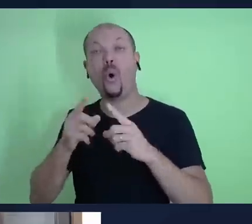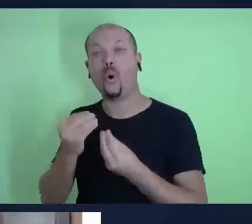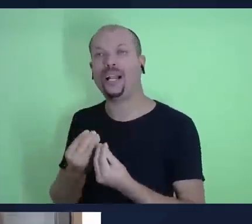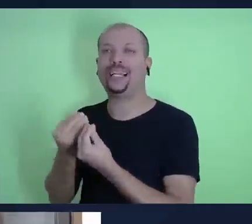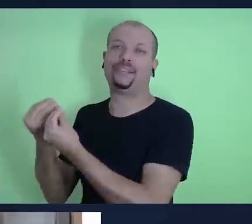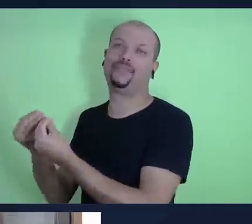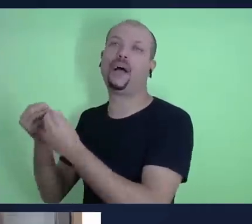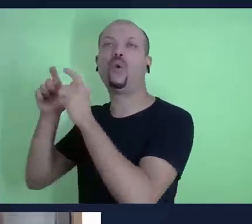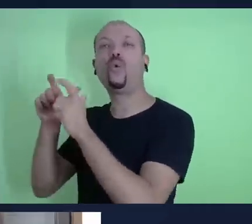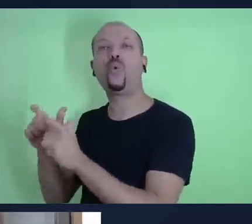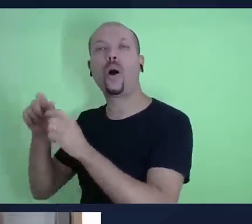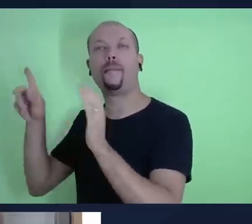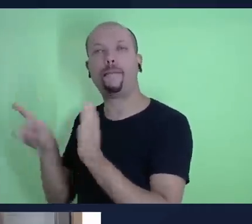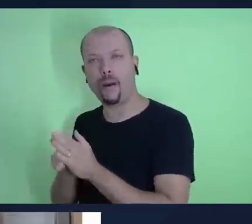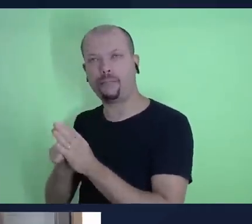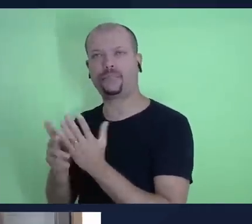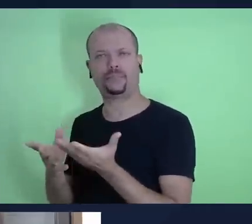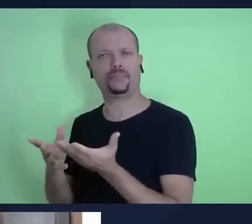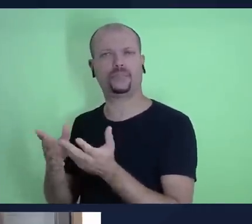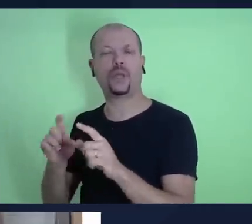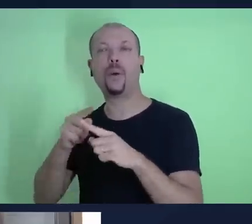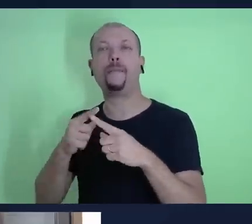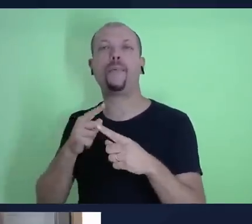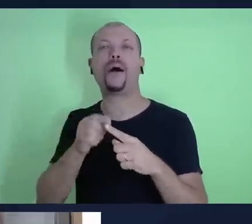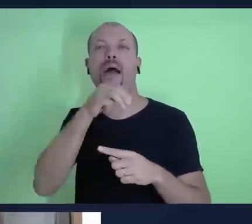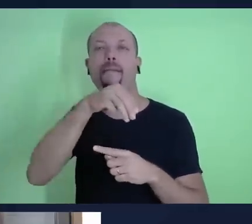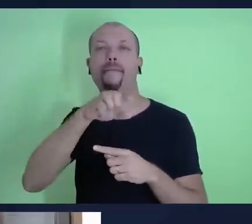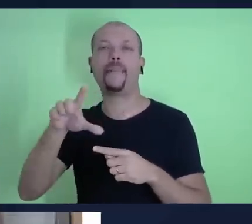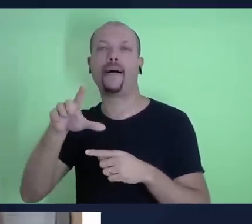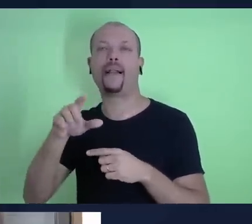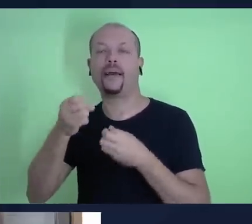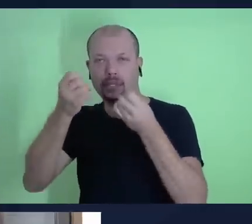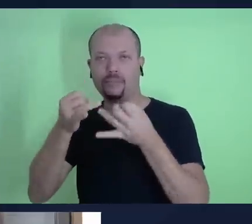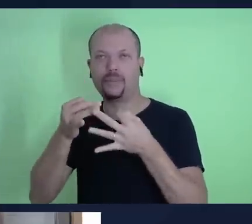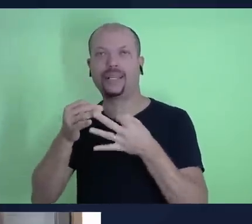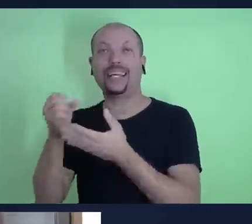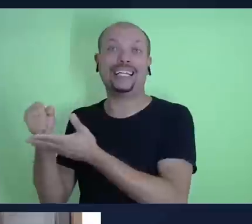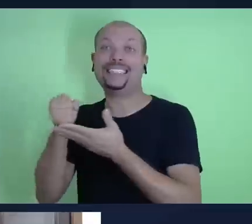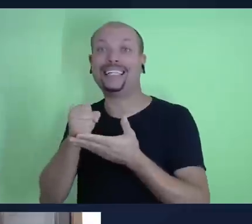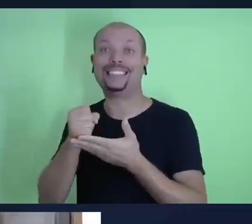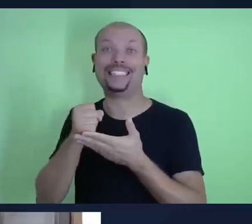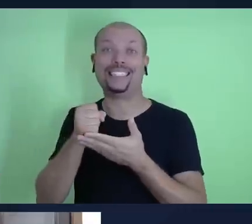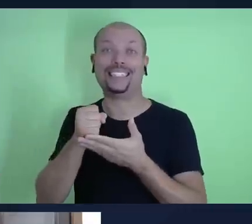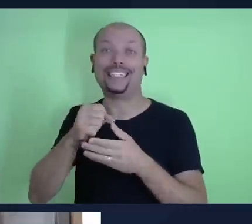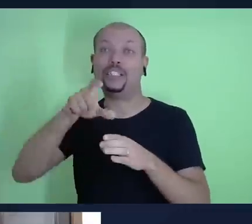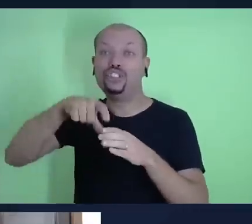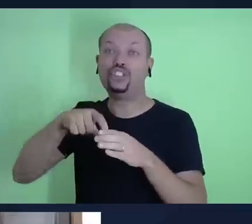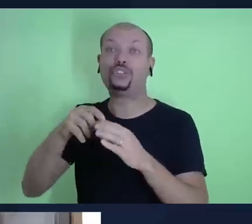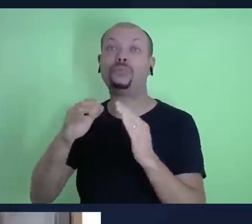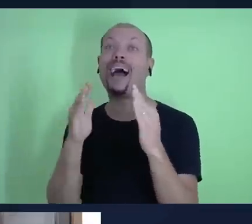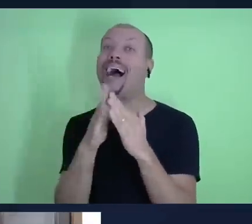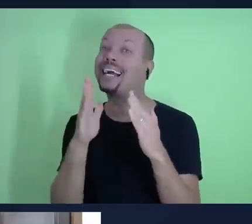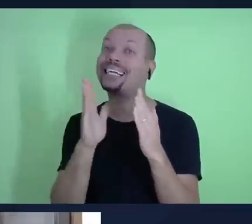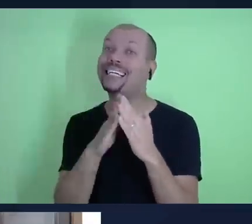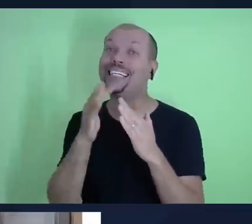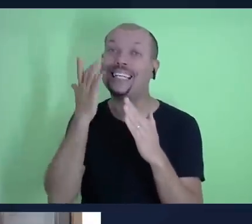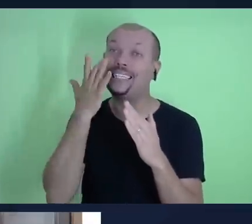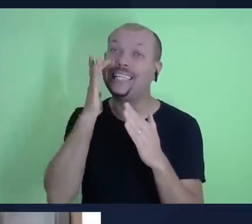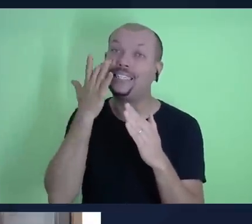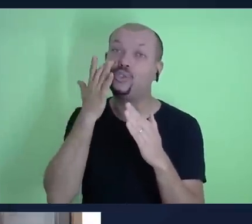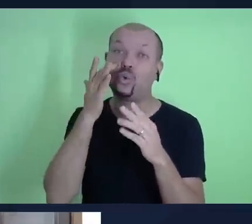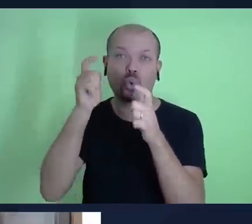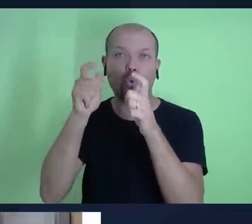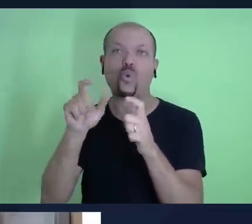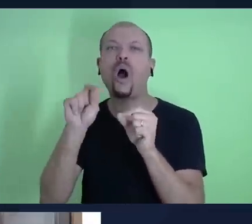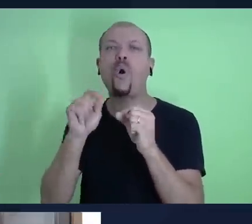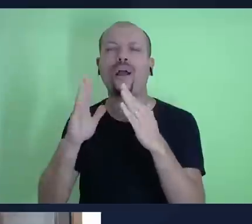lugar específico? Porque Malaquias 3.10 diz, Tragam todos os dízimos a casa do tesouro. De acordo